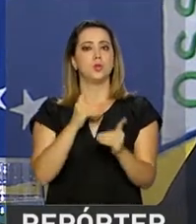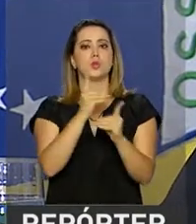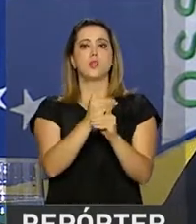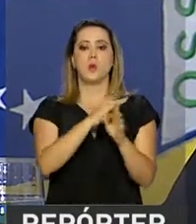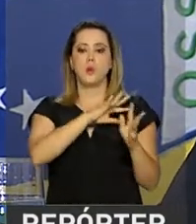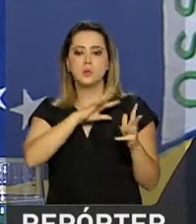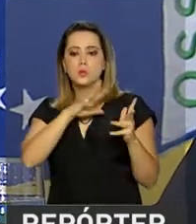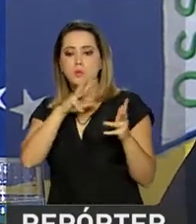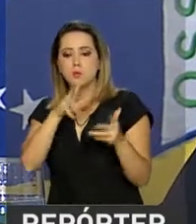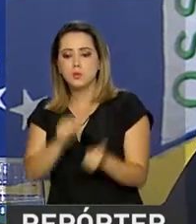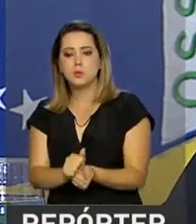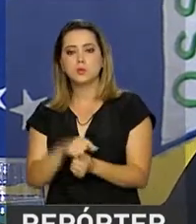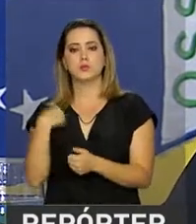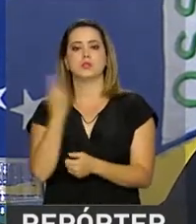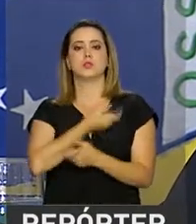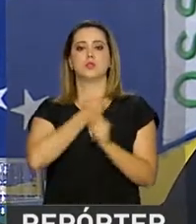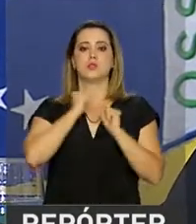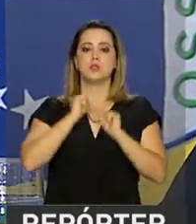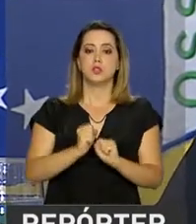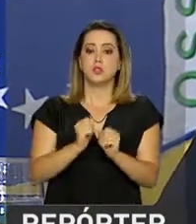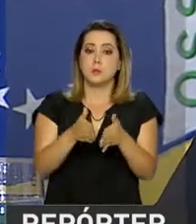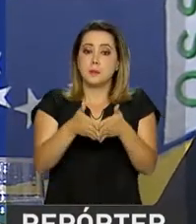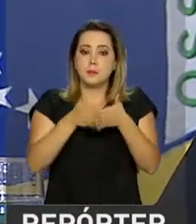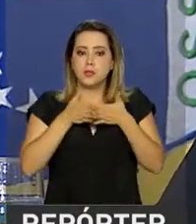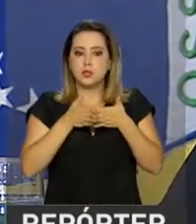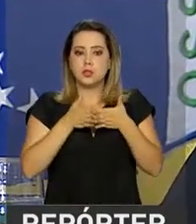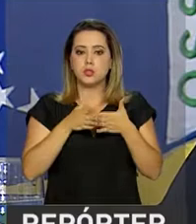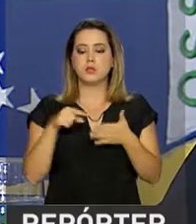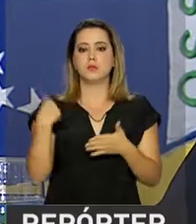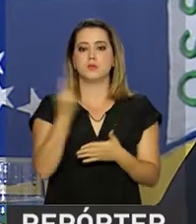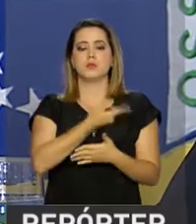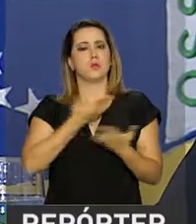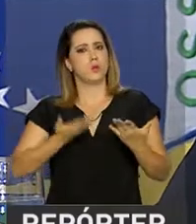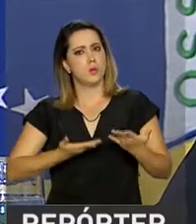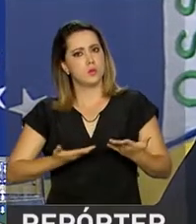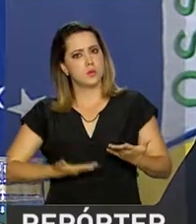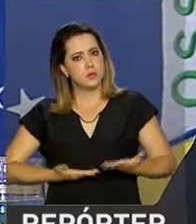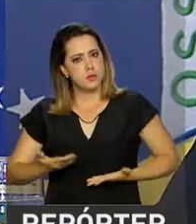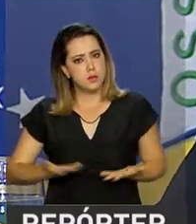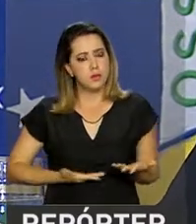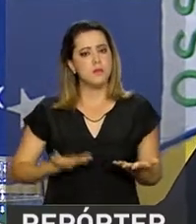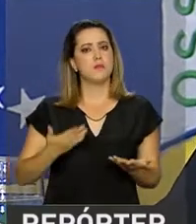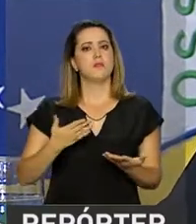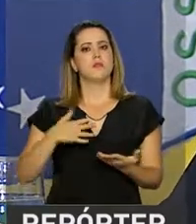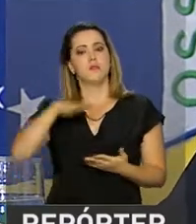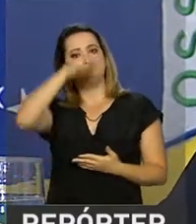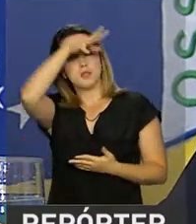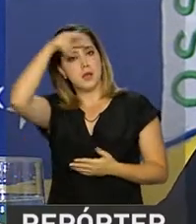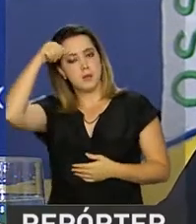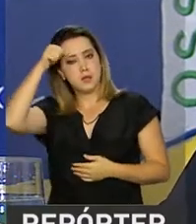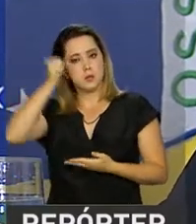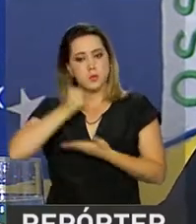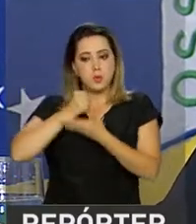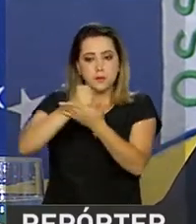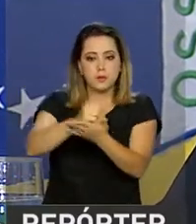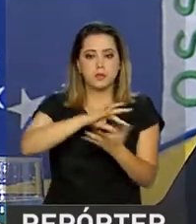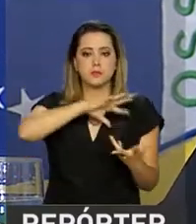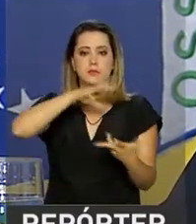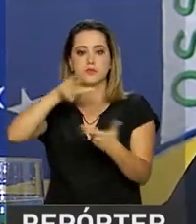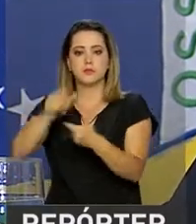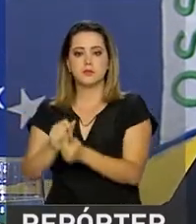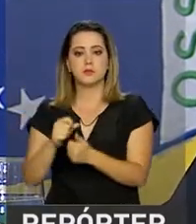internacionais para que a gente possa cobrar pelos serviços ambientais que a Amazônia presta ao mundo,